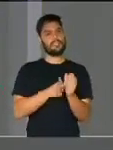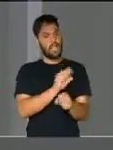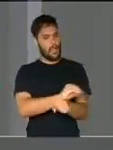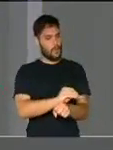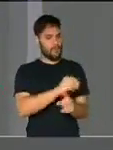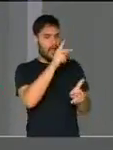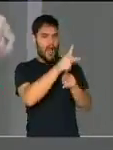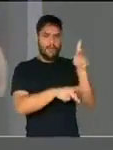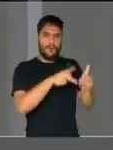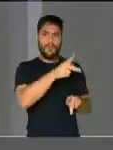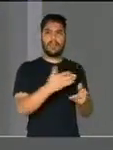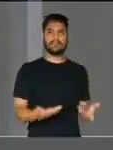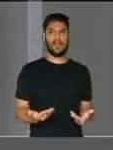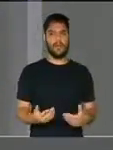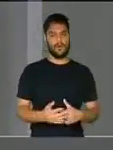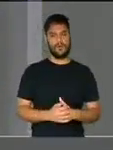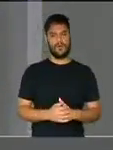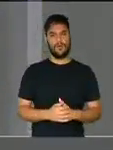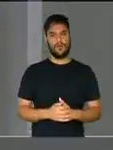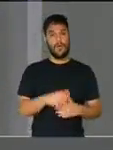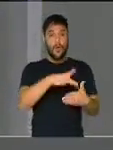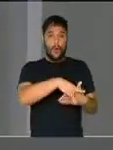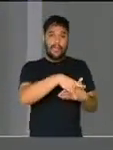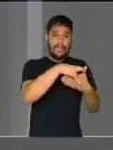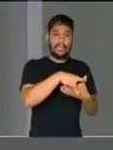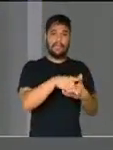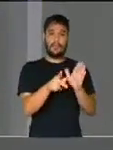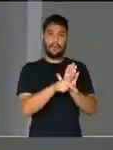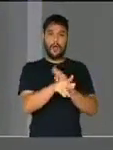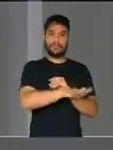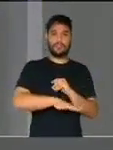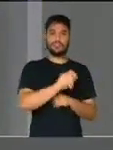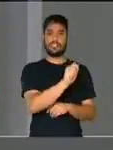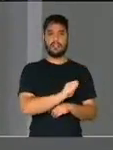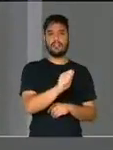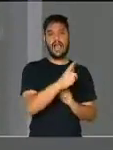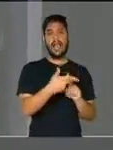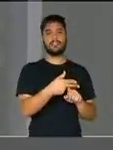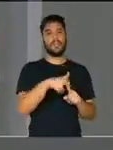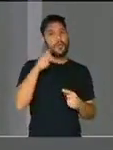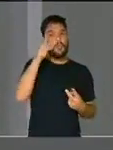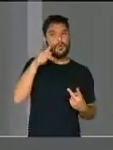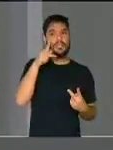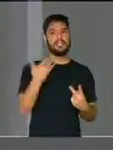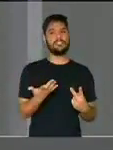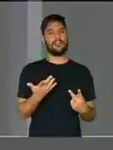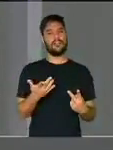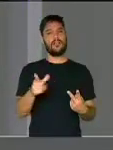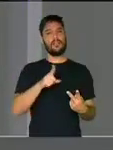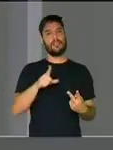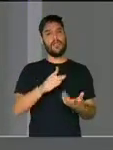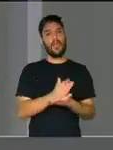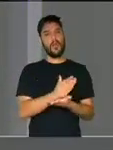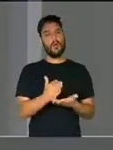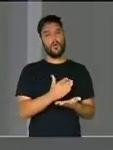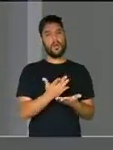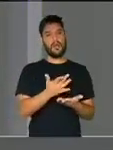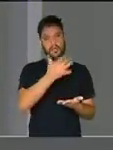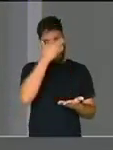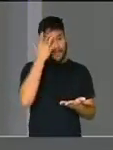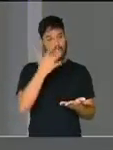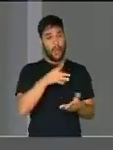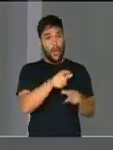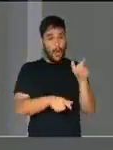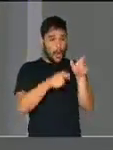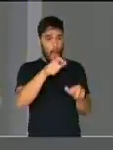população, as lideranças comunitárias, as lideranças políticas que ousam, nesse país ainda tão injusto e